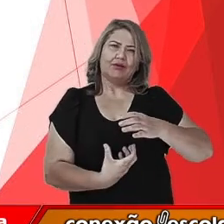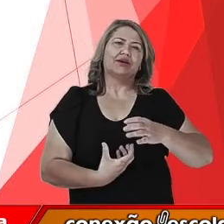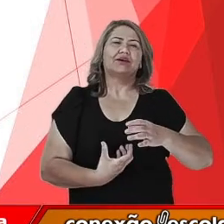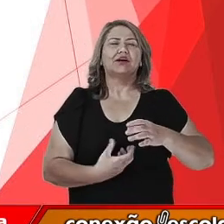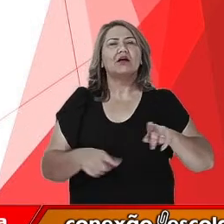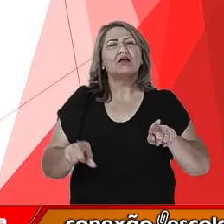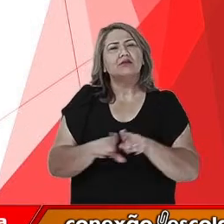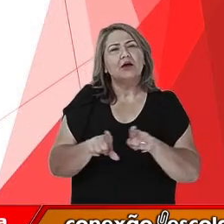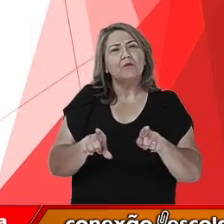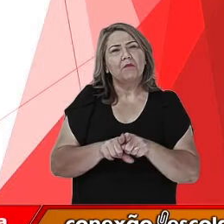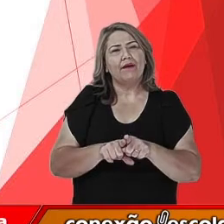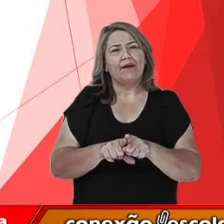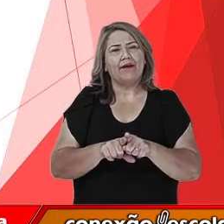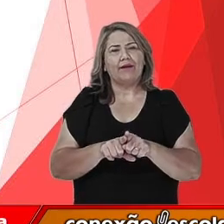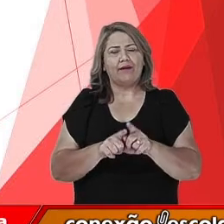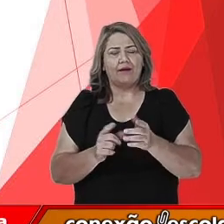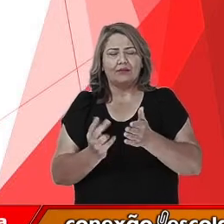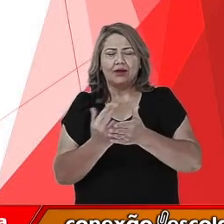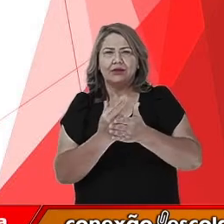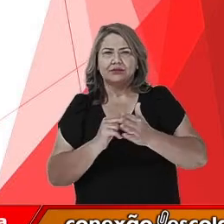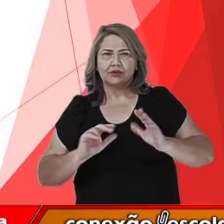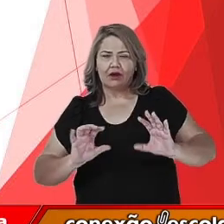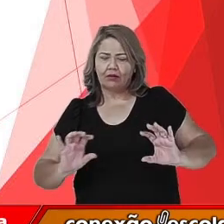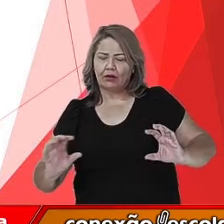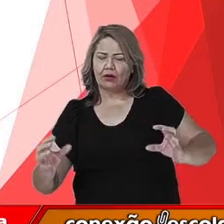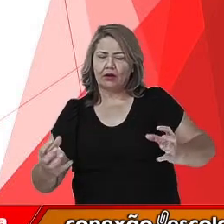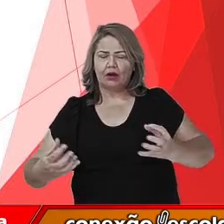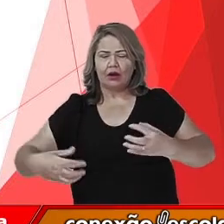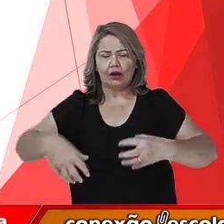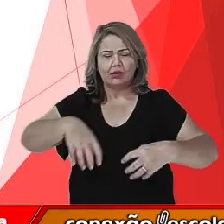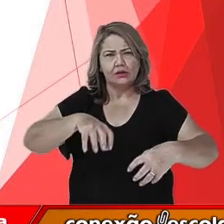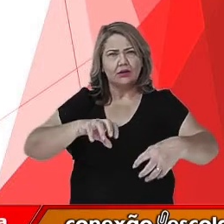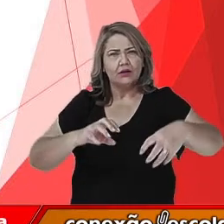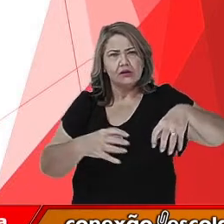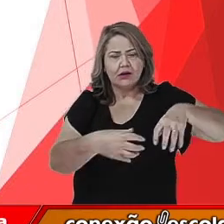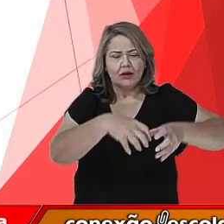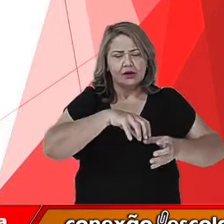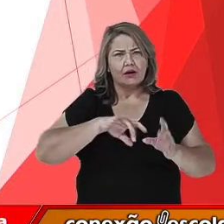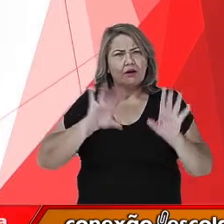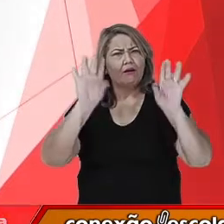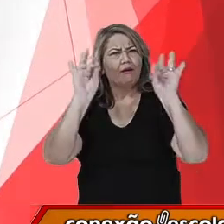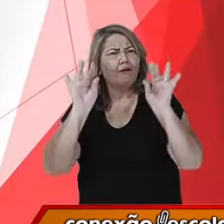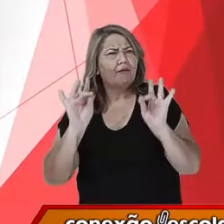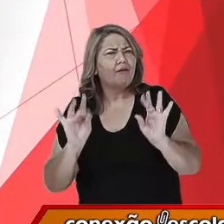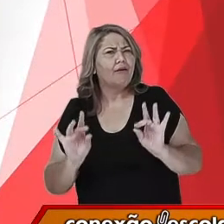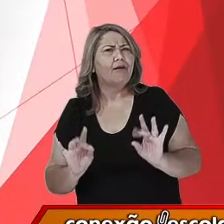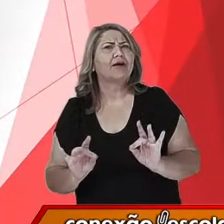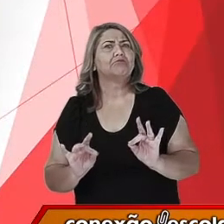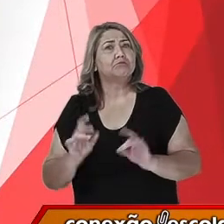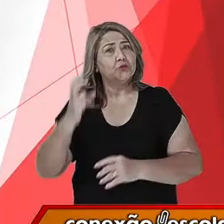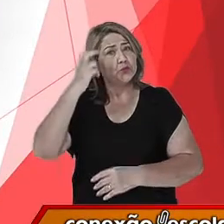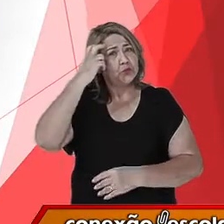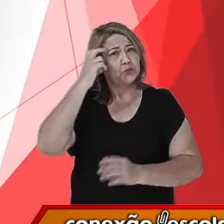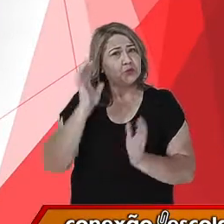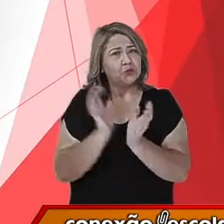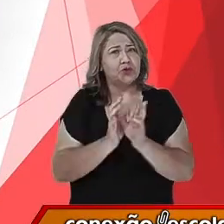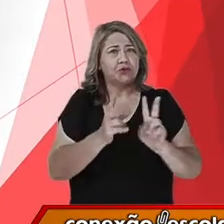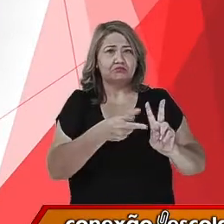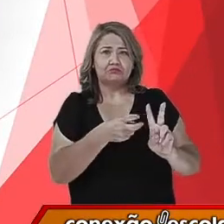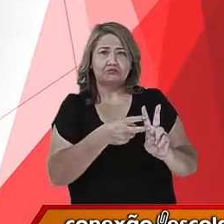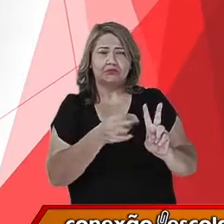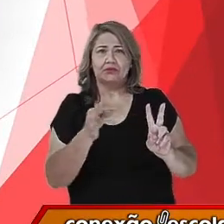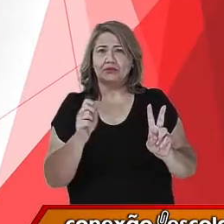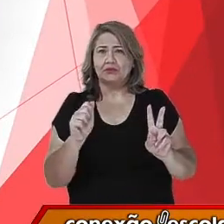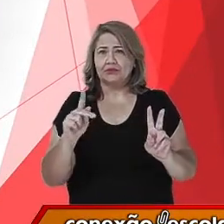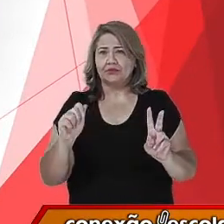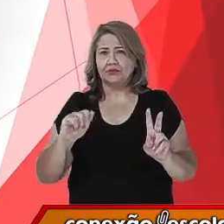incisões formando desenhos livres e cheios de detalhes. Esse exemplo é da cultura tapajônica. Um